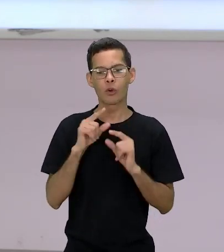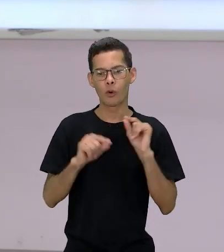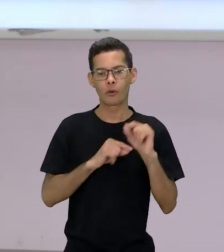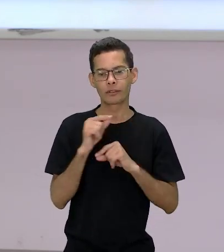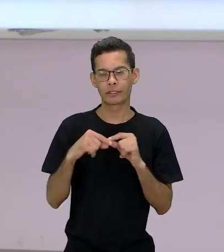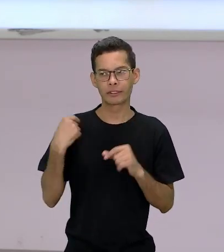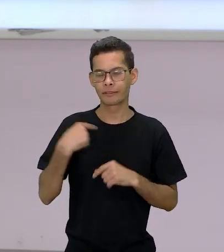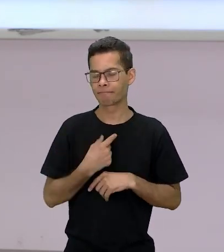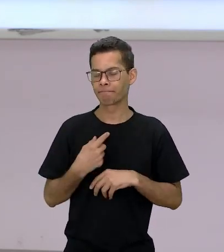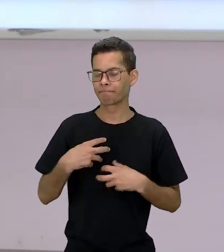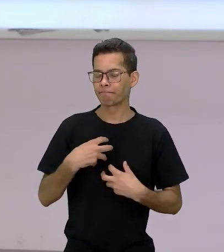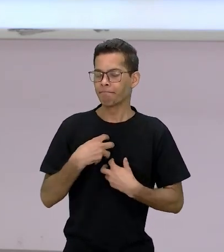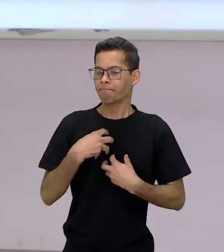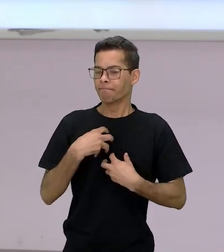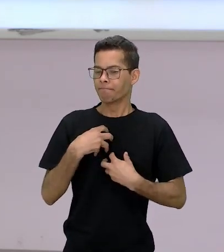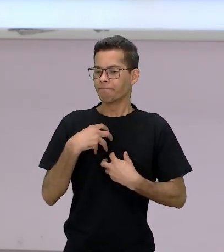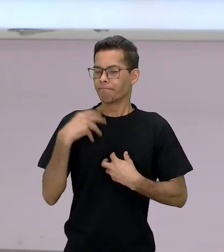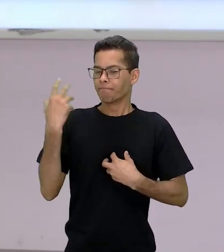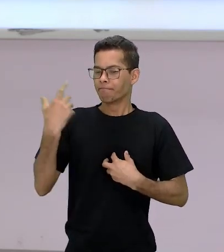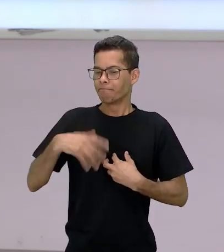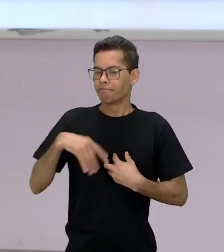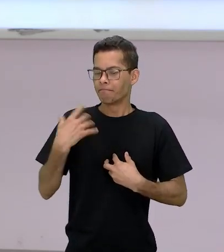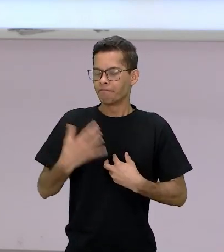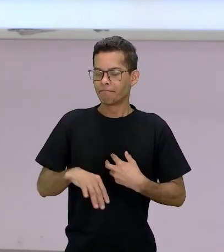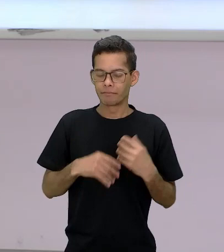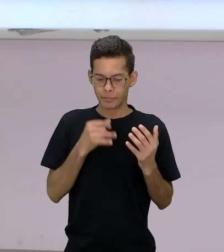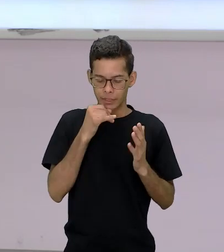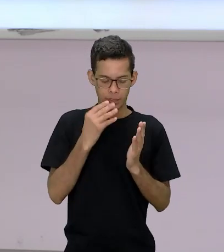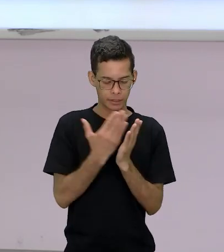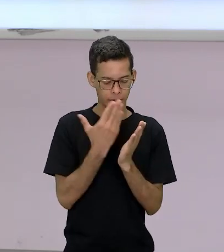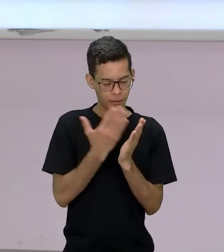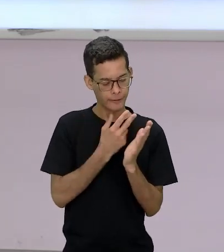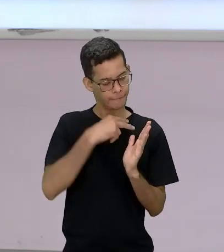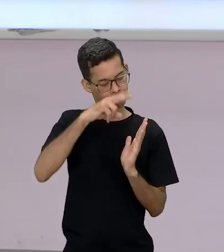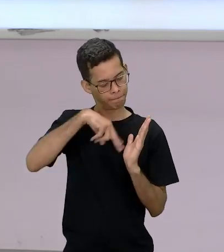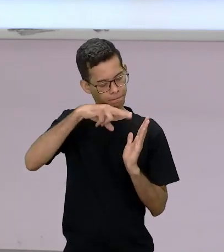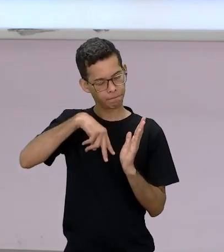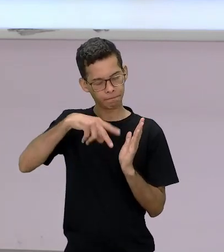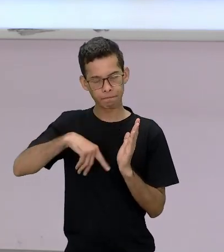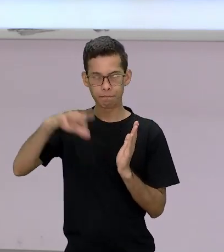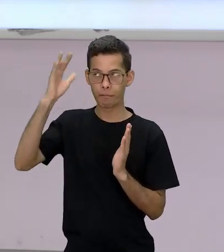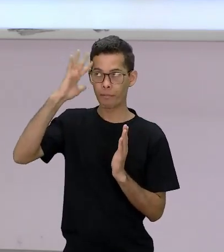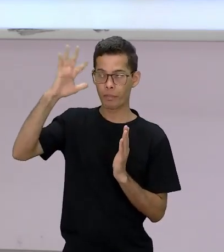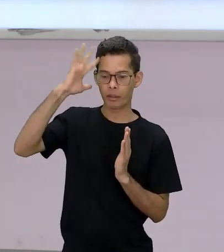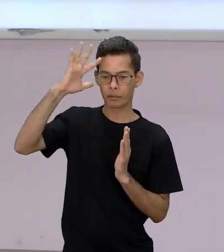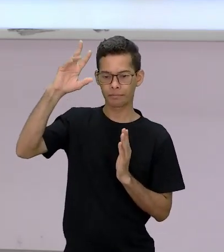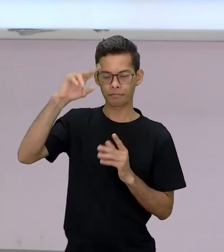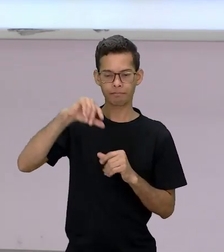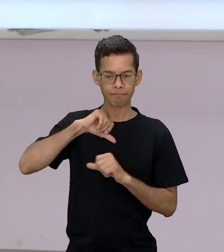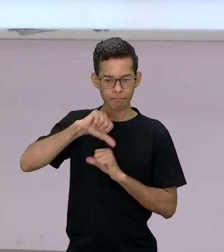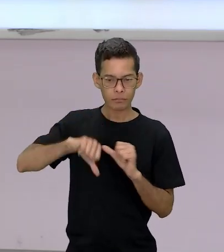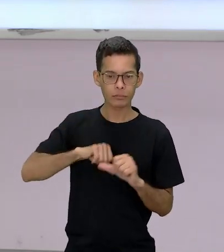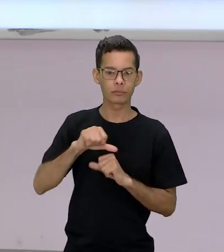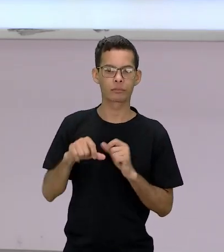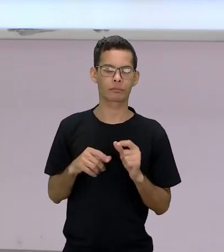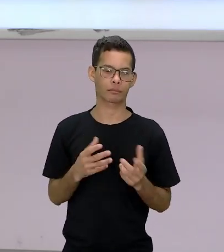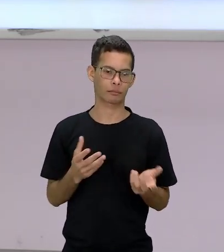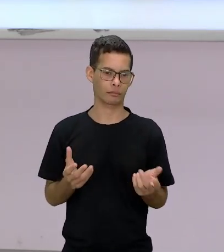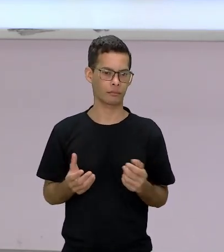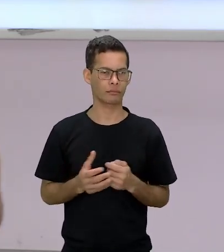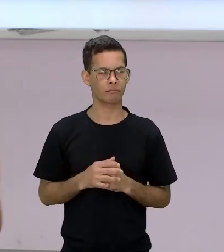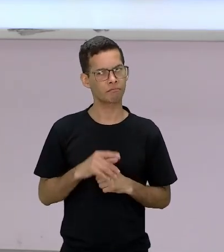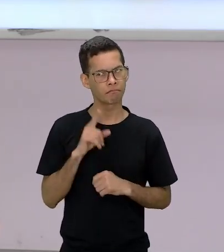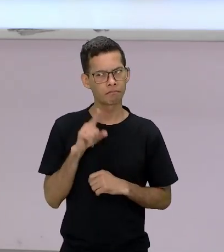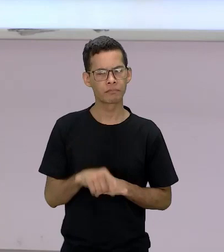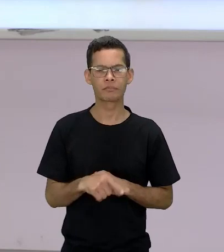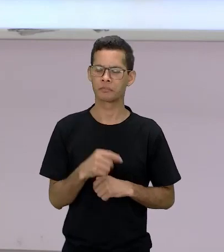você não consegue ler e não sair dessa história transformado né eu acho